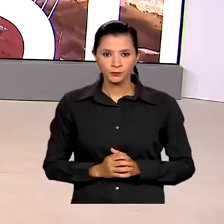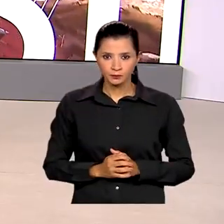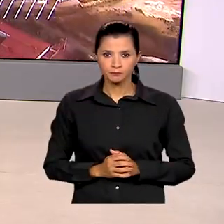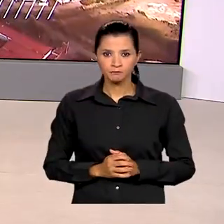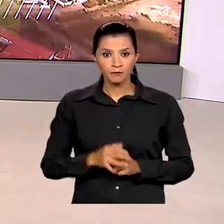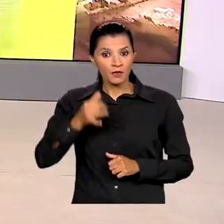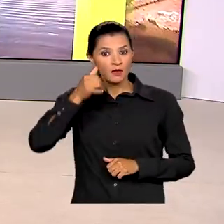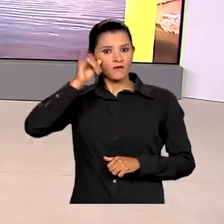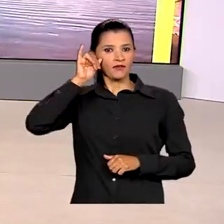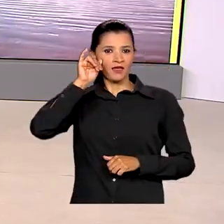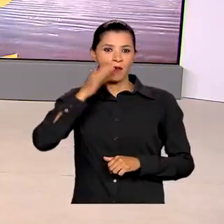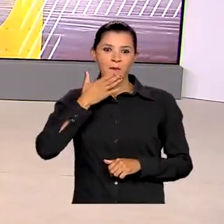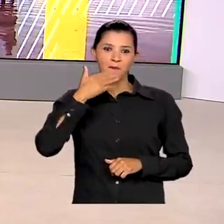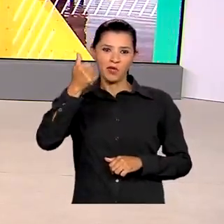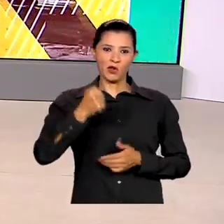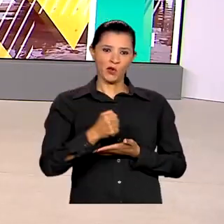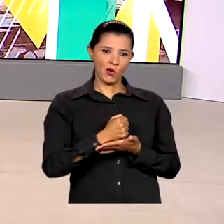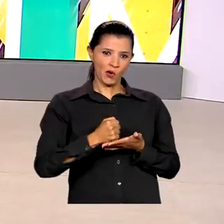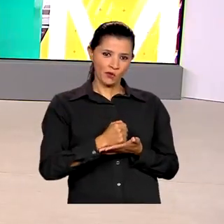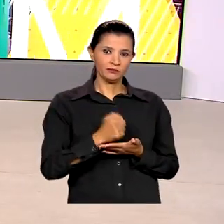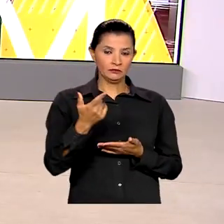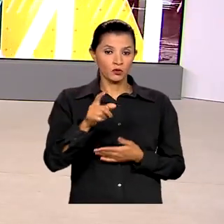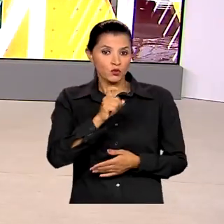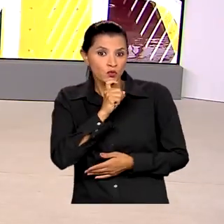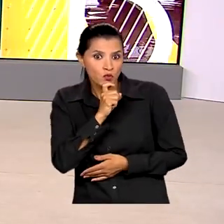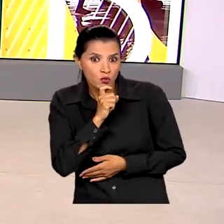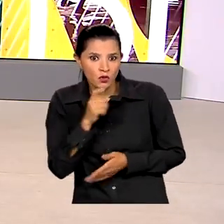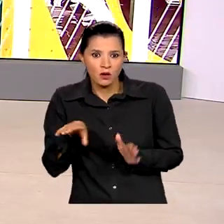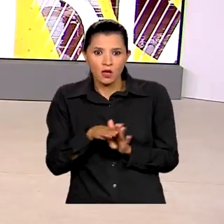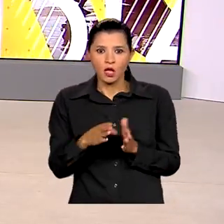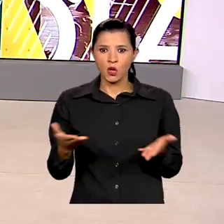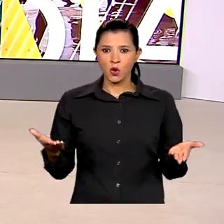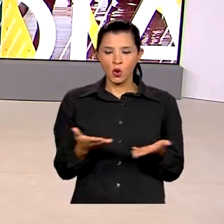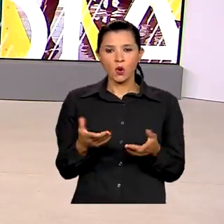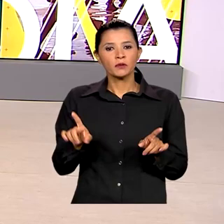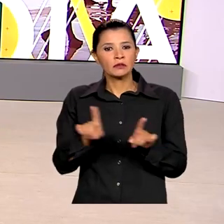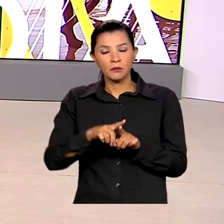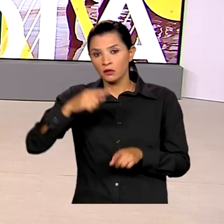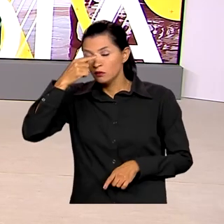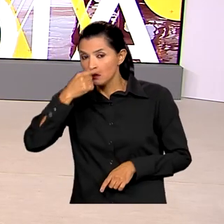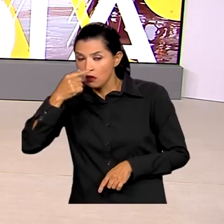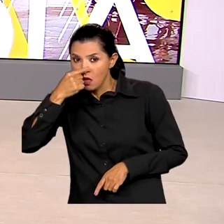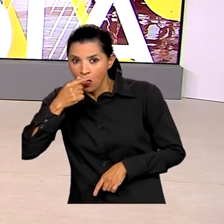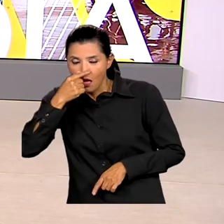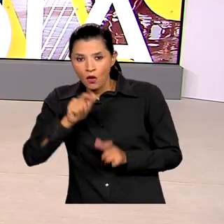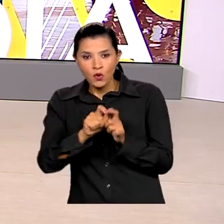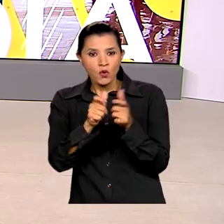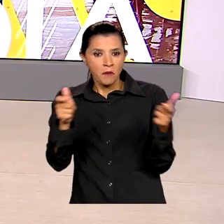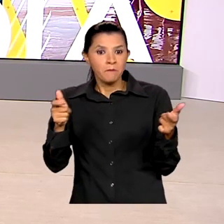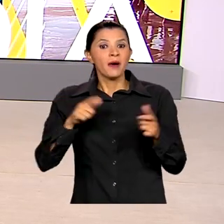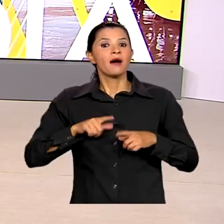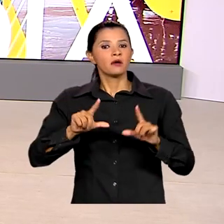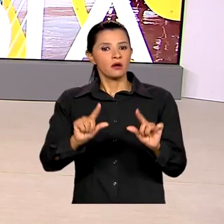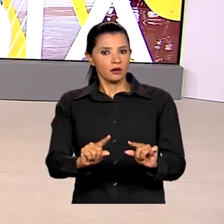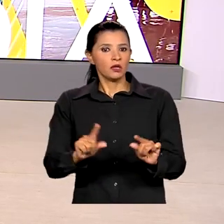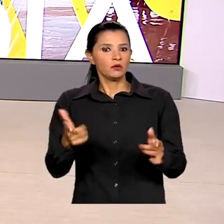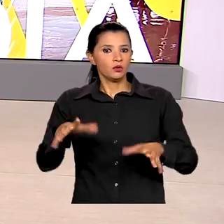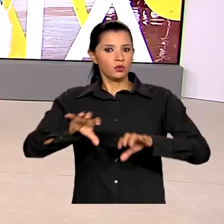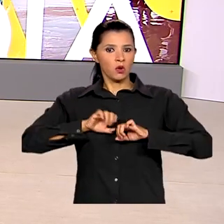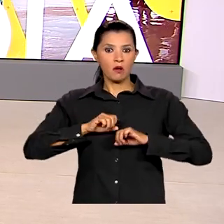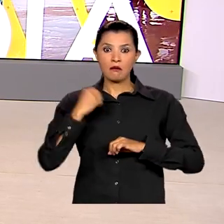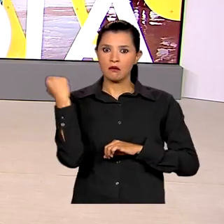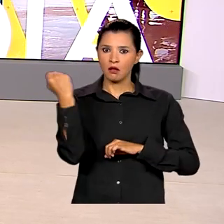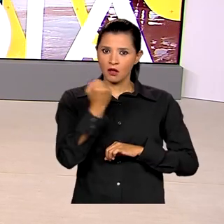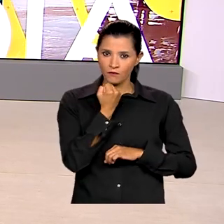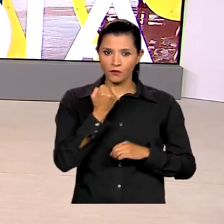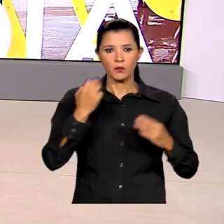Prevenir é o melhor remédio. O inverno está chegando e, com ele, os casos de gripe. Para reduzir a quantidade de casos graves,